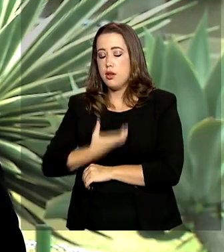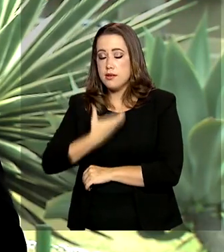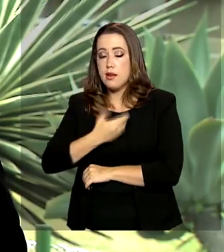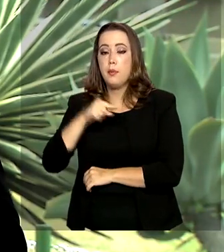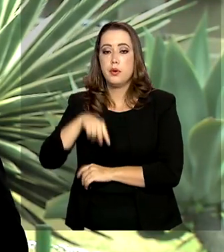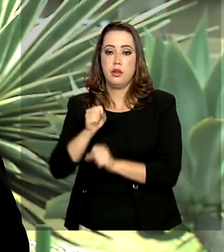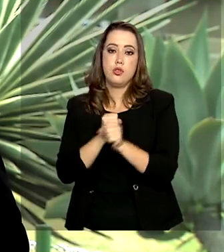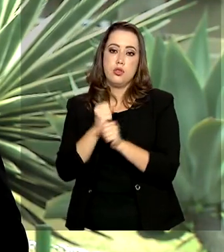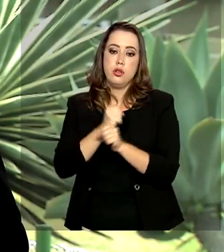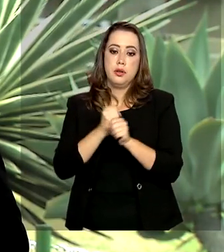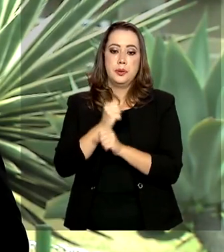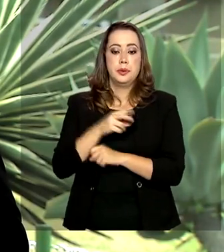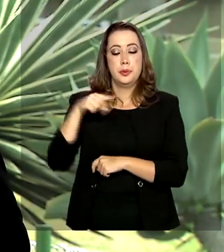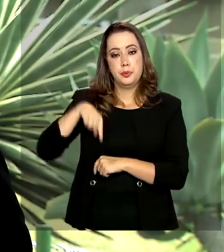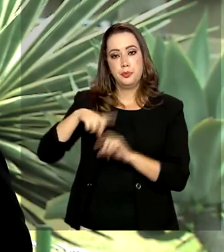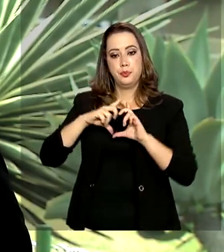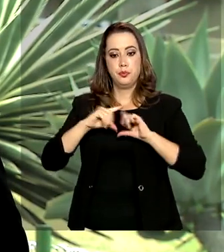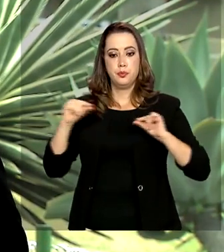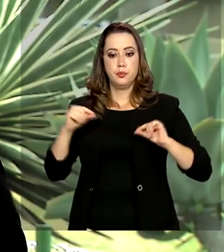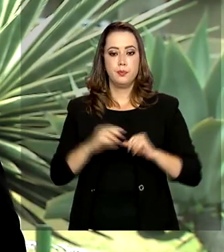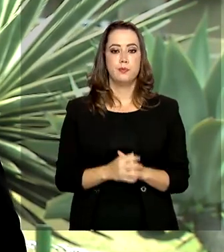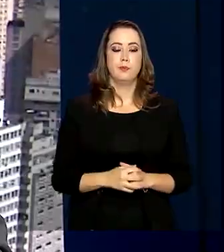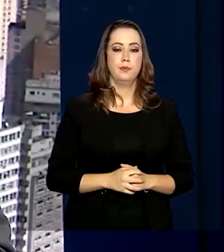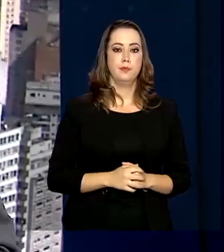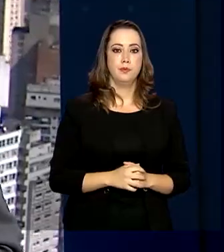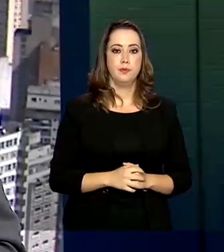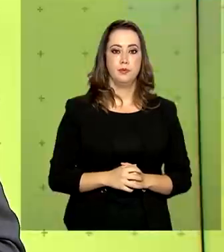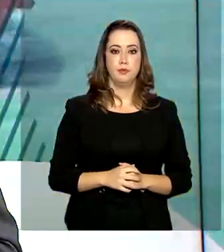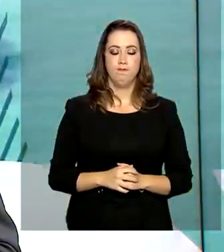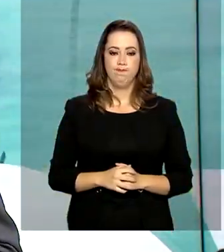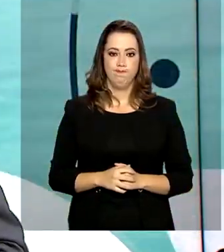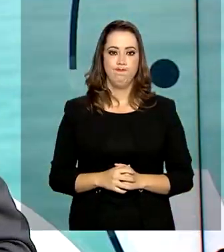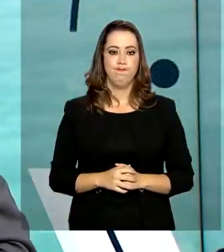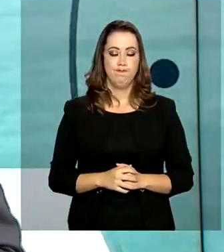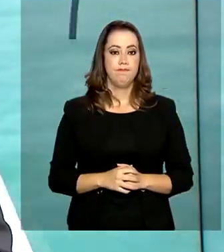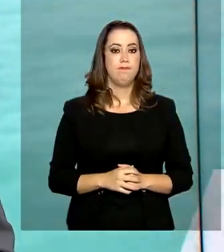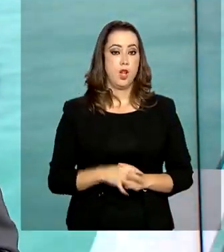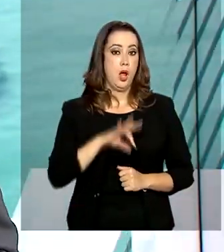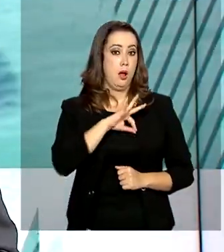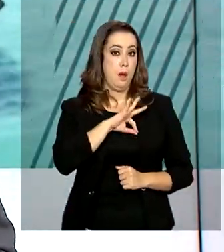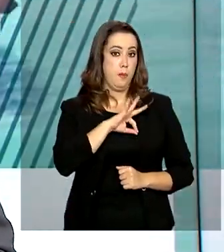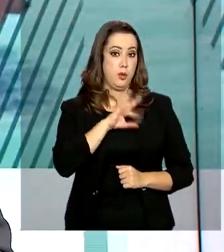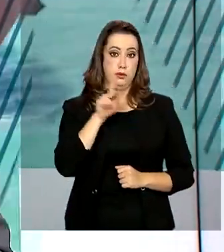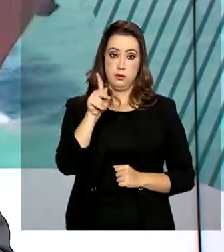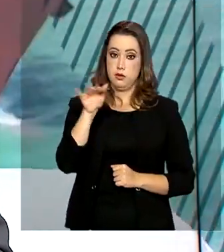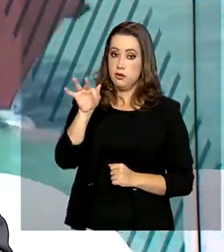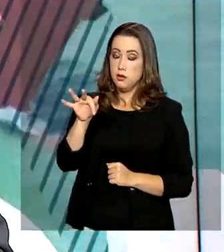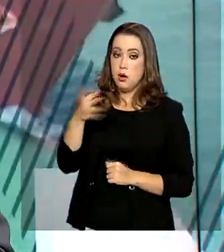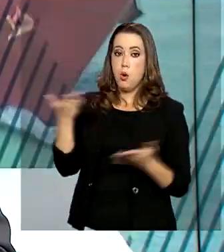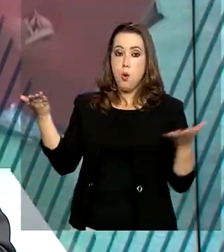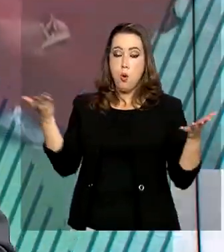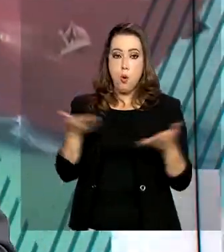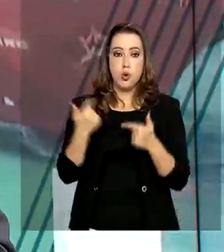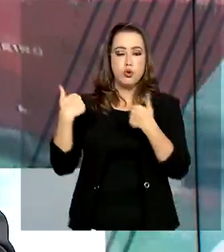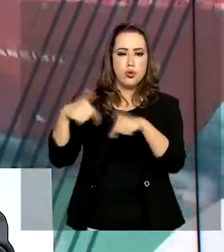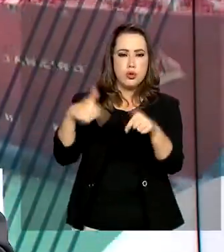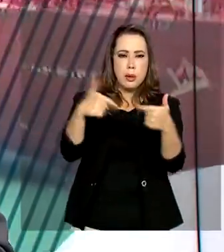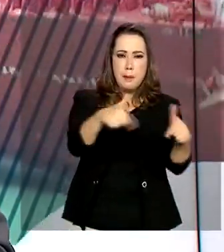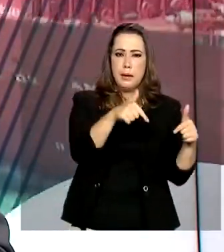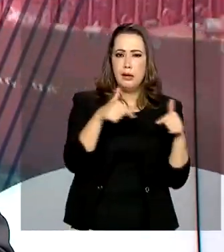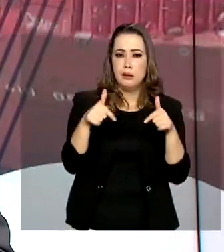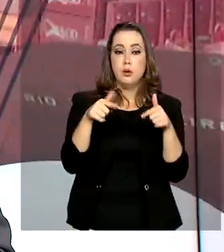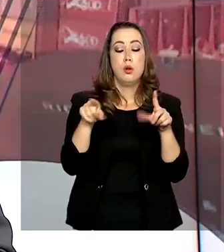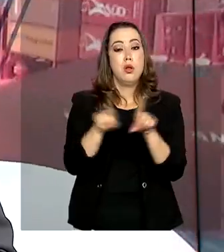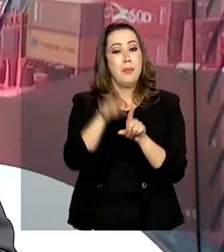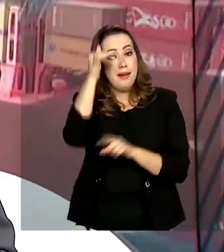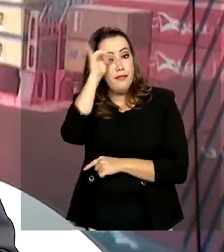Brasília, Glauco de Queiroz, para o governo agora. A Polícia Federal deflagrou hoje a Operação Sem Fronteiras